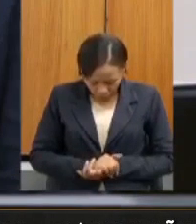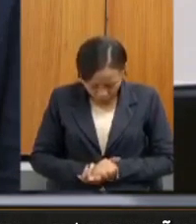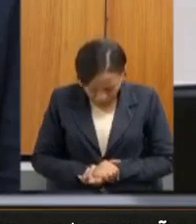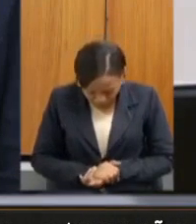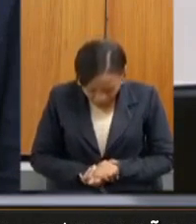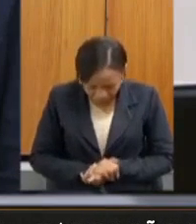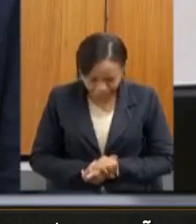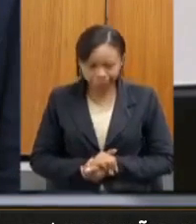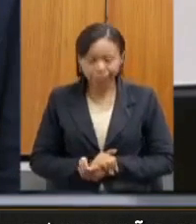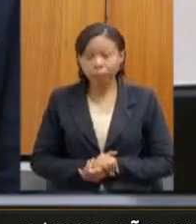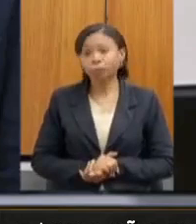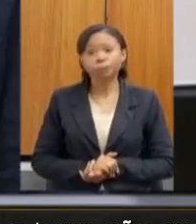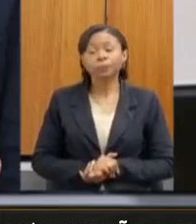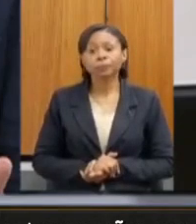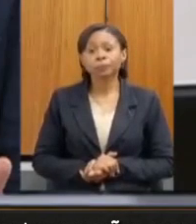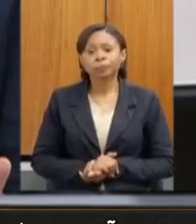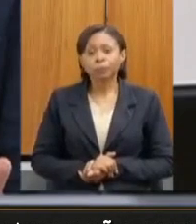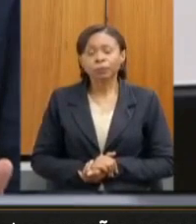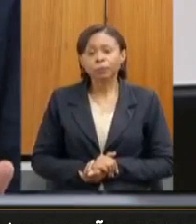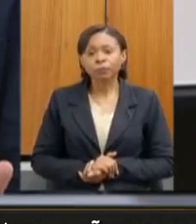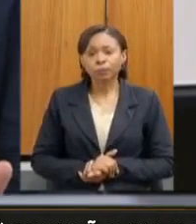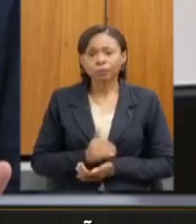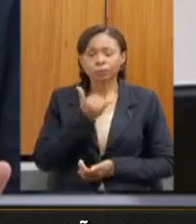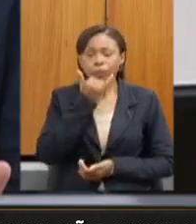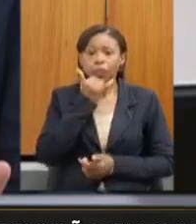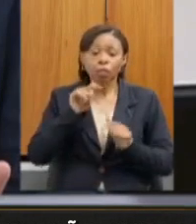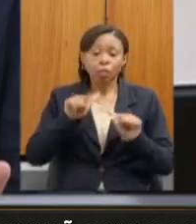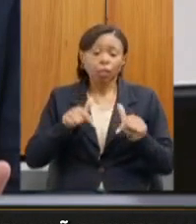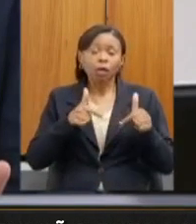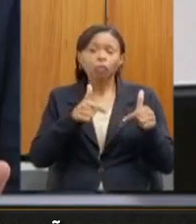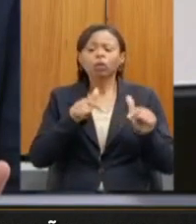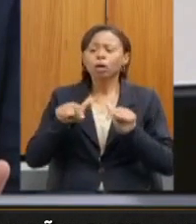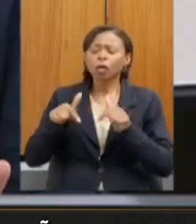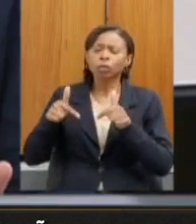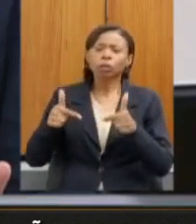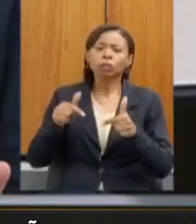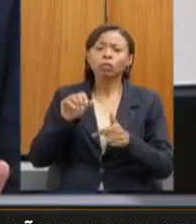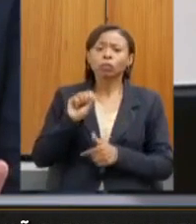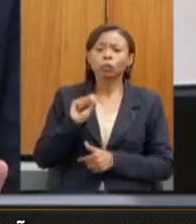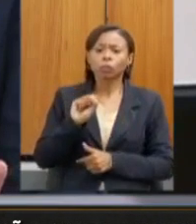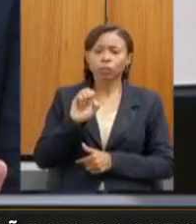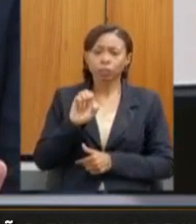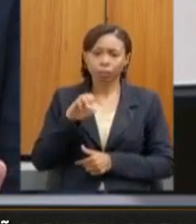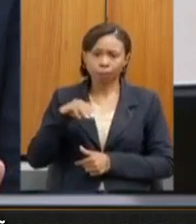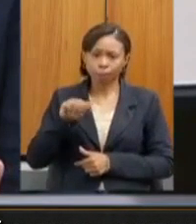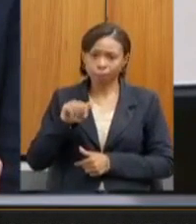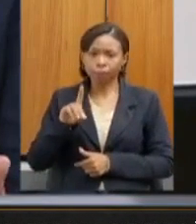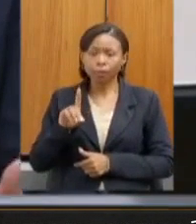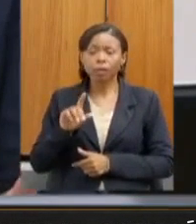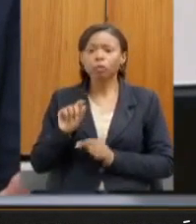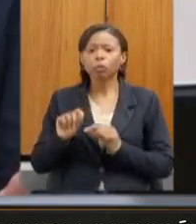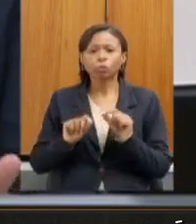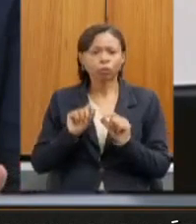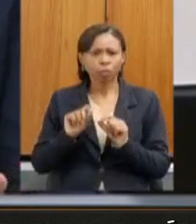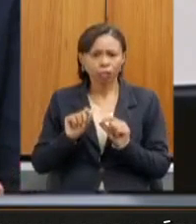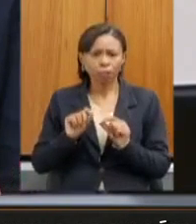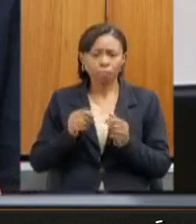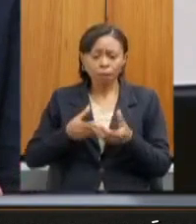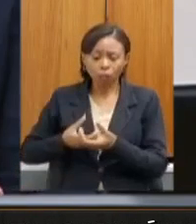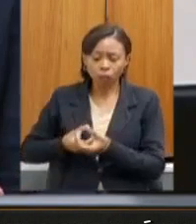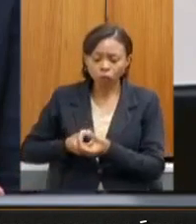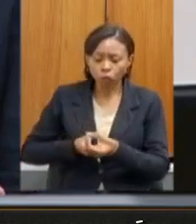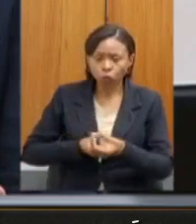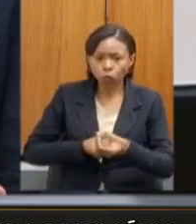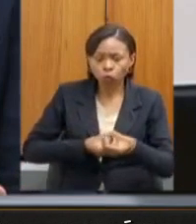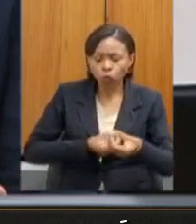tem tomado para que os prestadores de serviços de esgotamento sanitário do Estado ampliem o serviço de tratamento de esgoto, e a